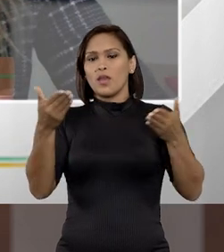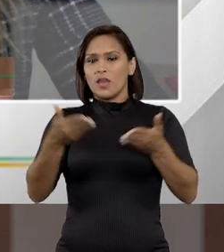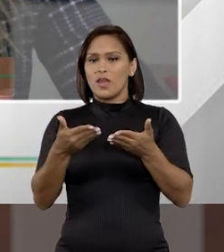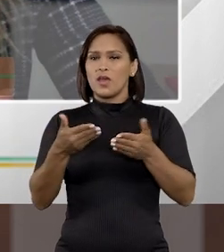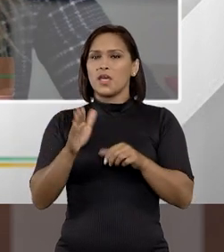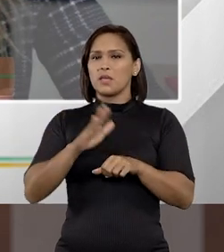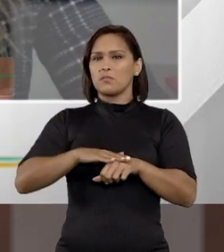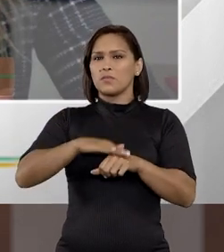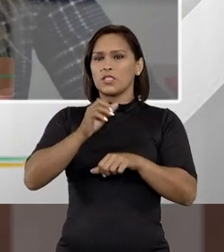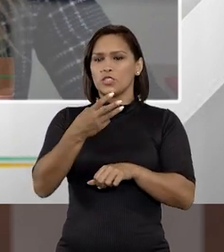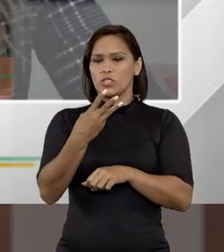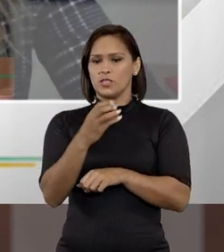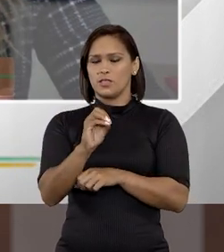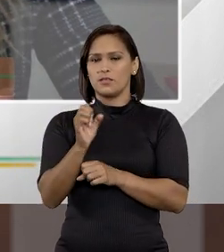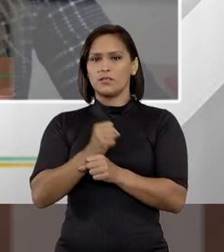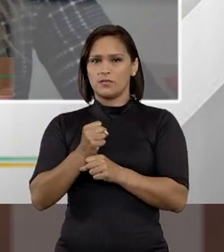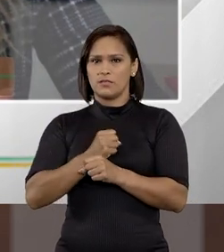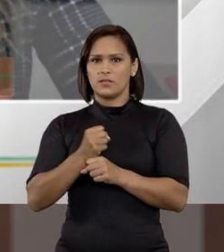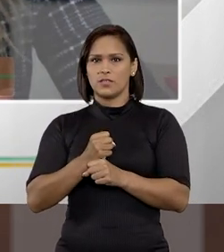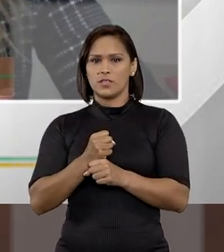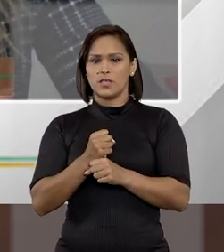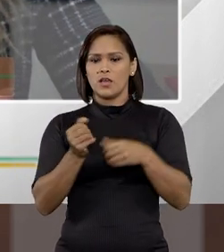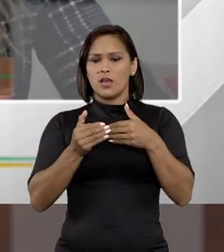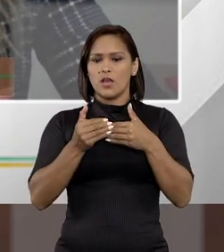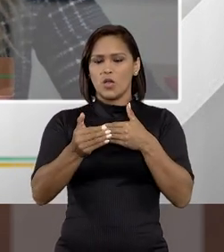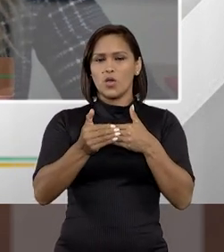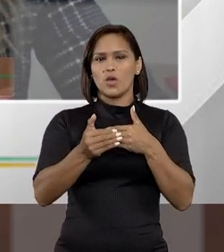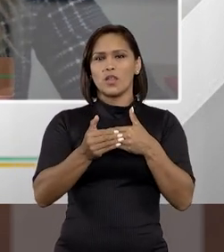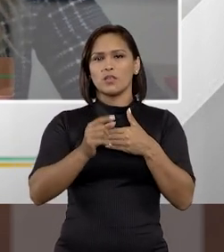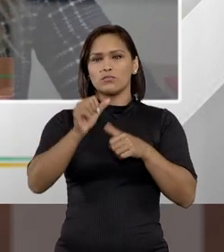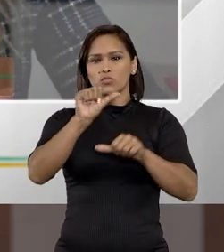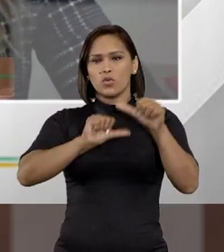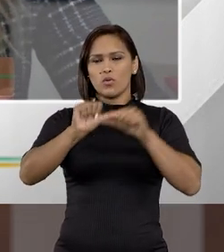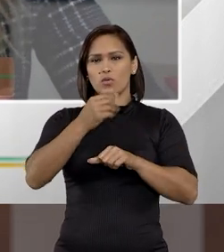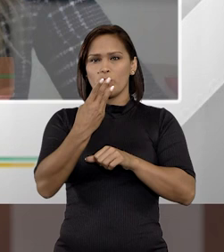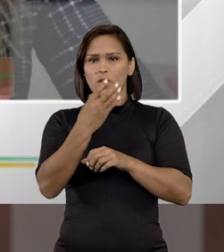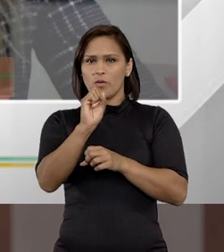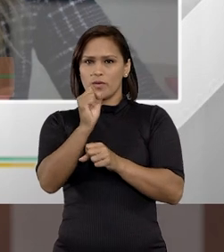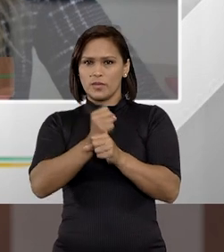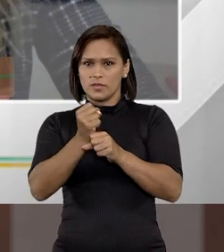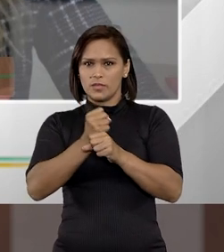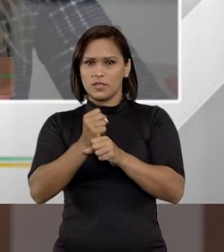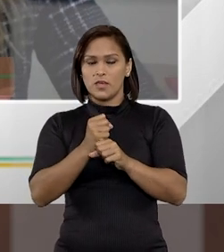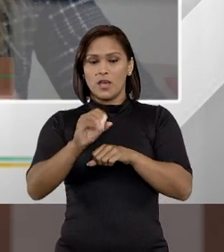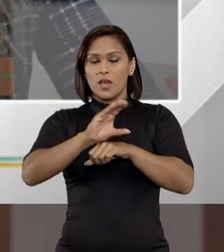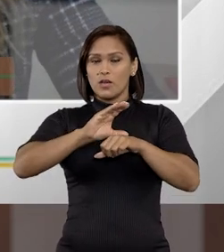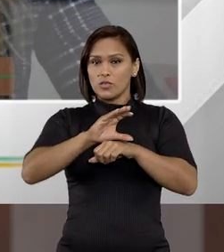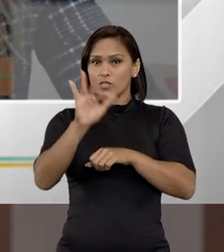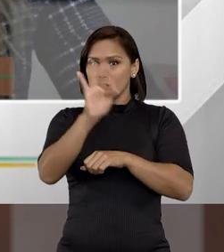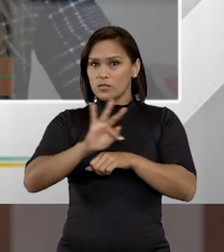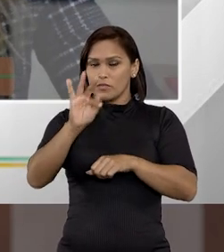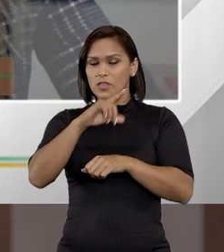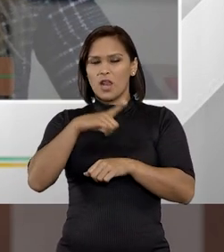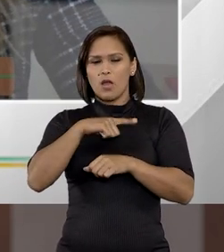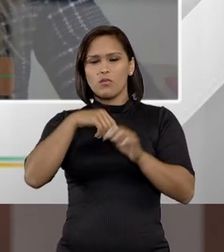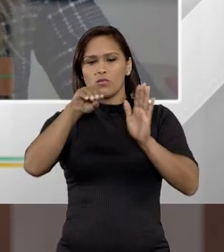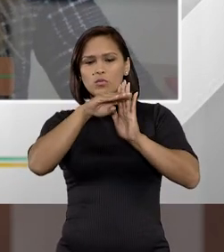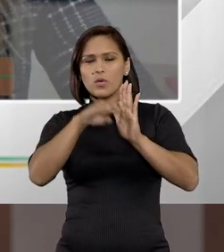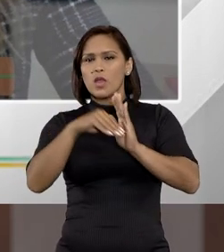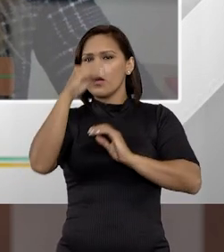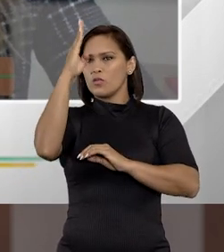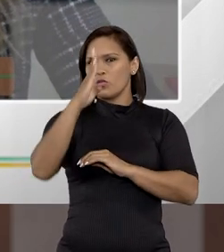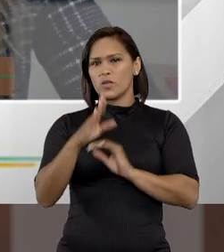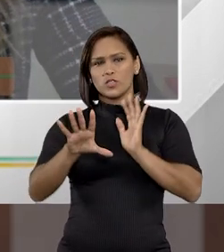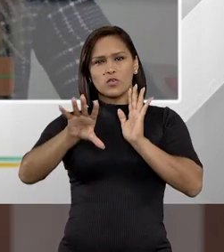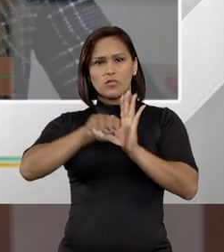então era um prazo máximo de 30 anos, passou a ser um prazo máximo de 40 anos. A Constituição Federal prevê que o